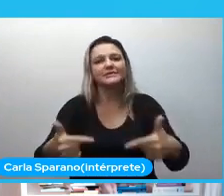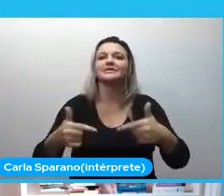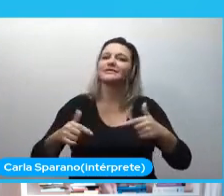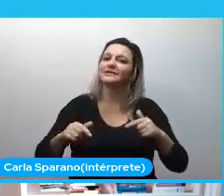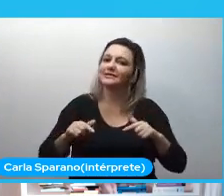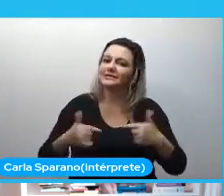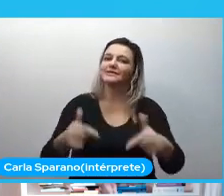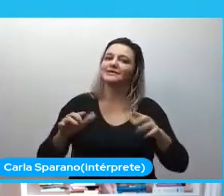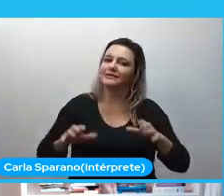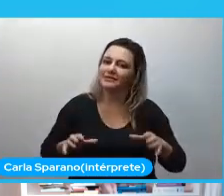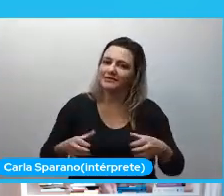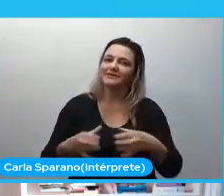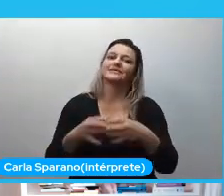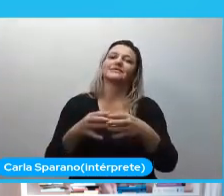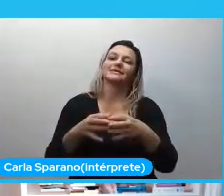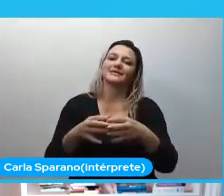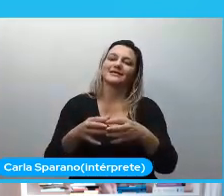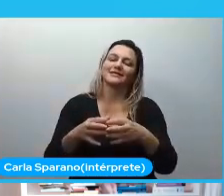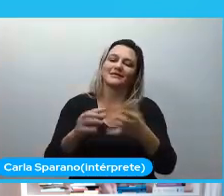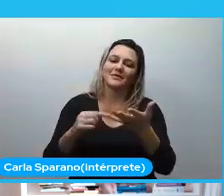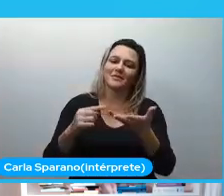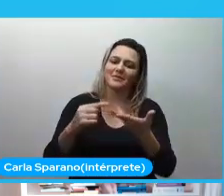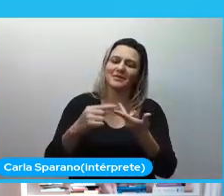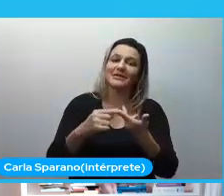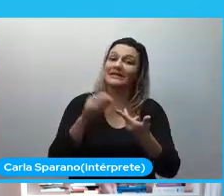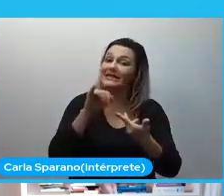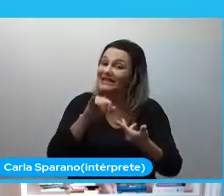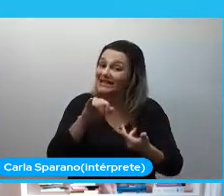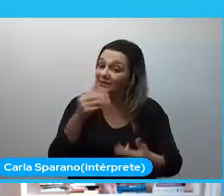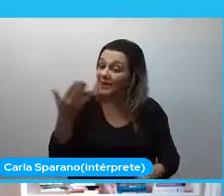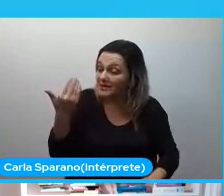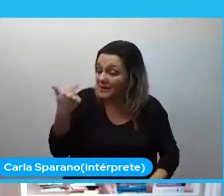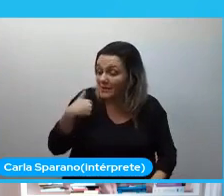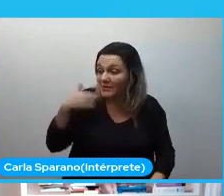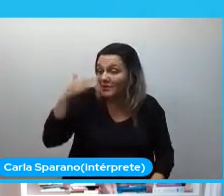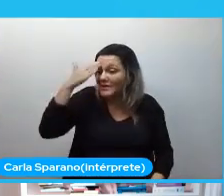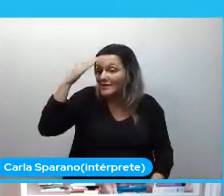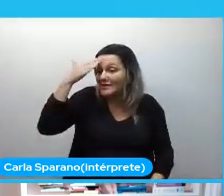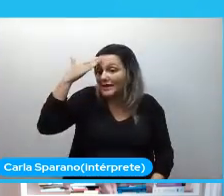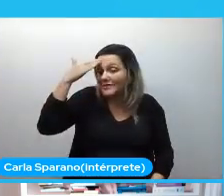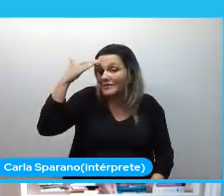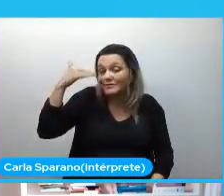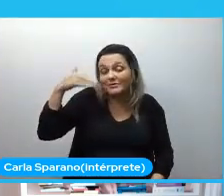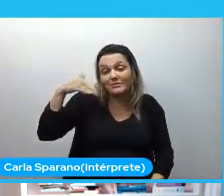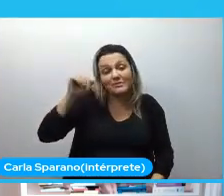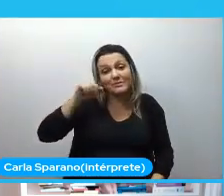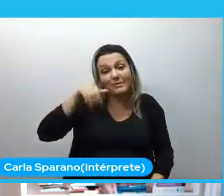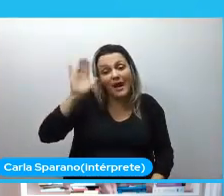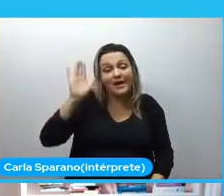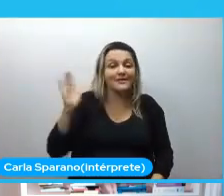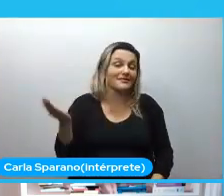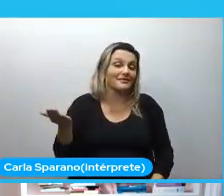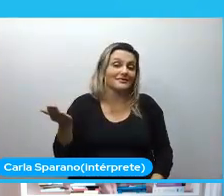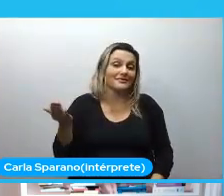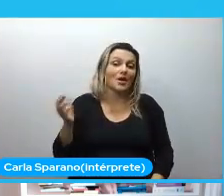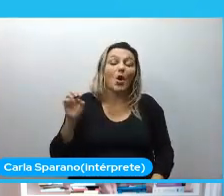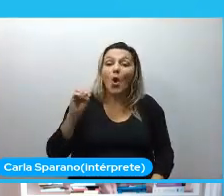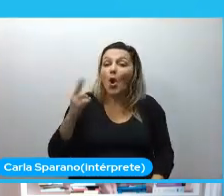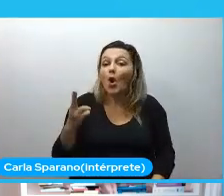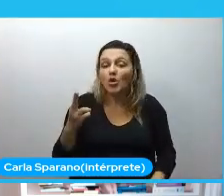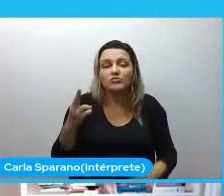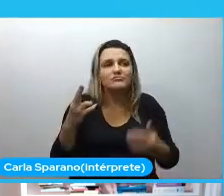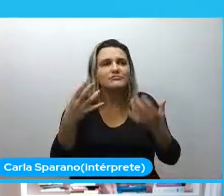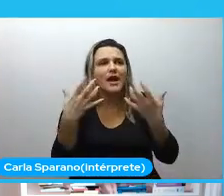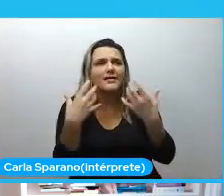se eu tivesse entendido um pouquinho mais sobre isso se eu tivesse se eu tivesse ouvido algumas pessoas